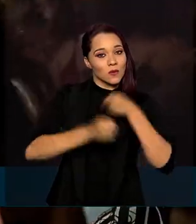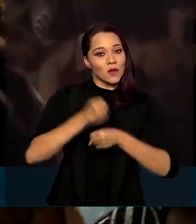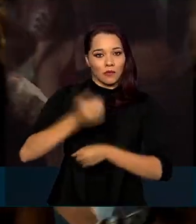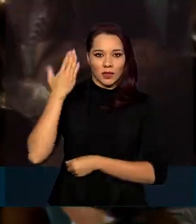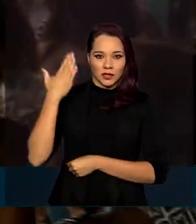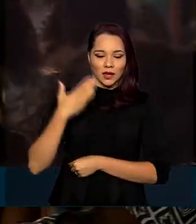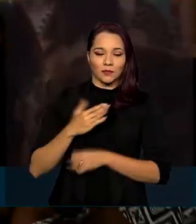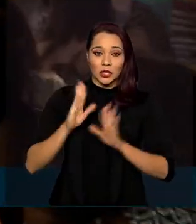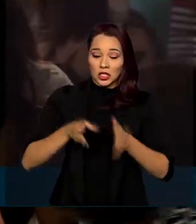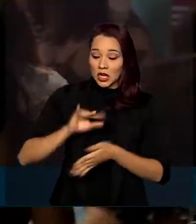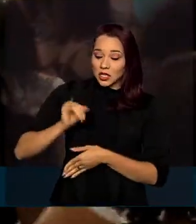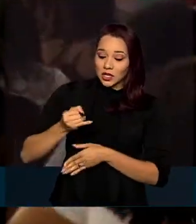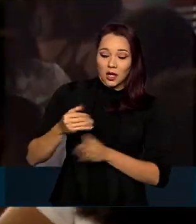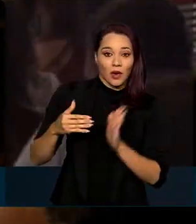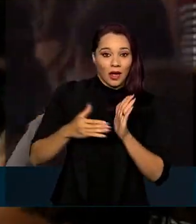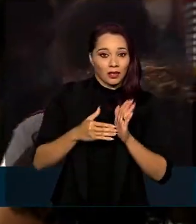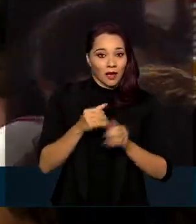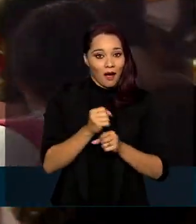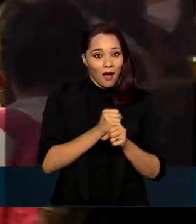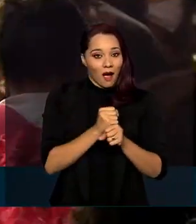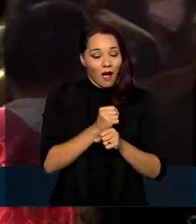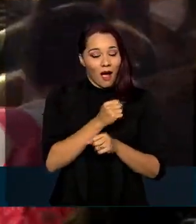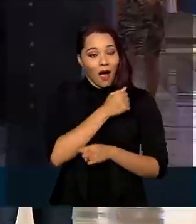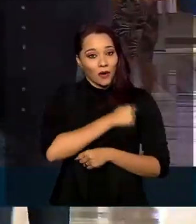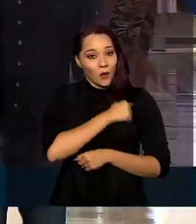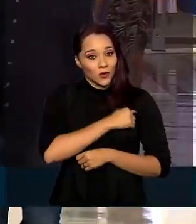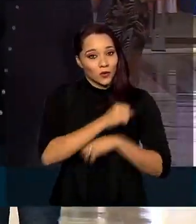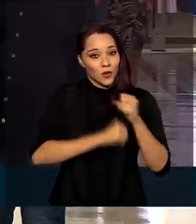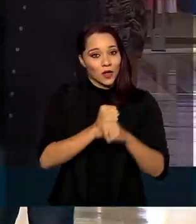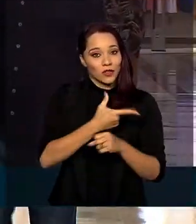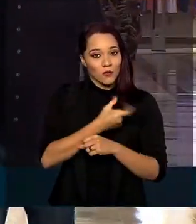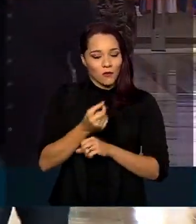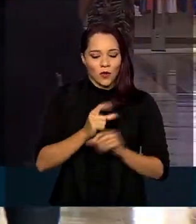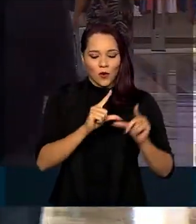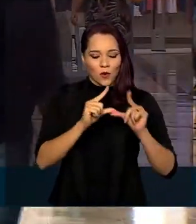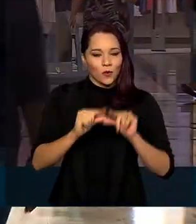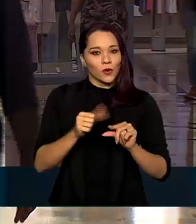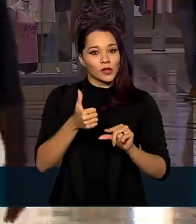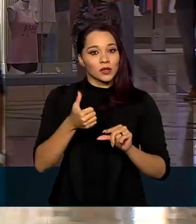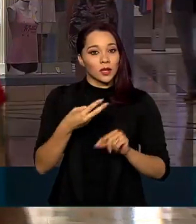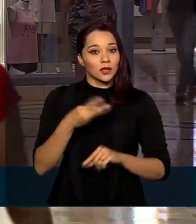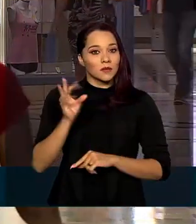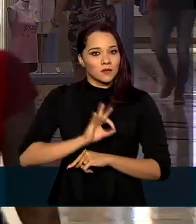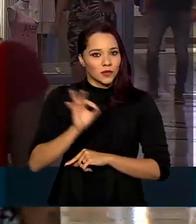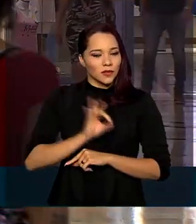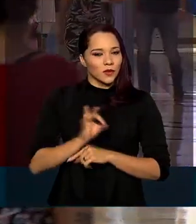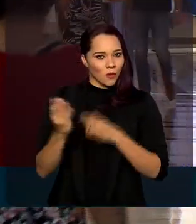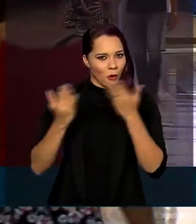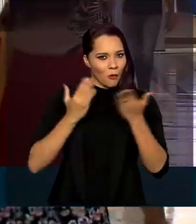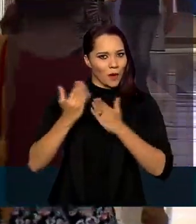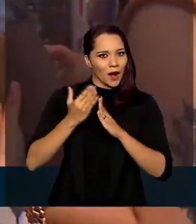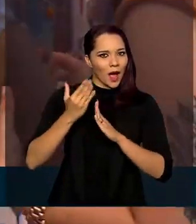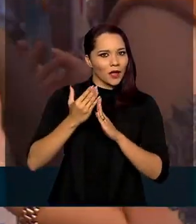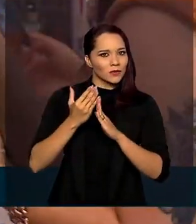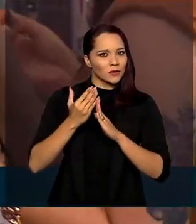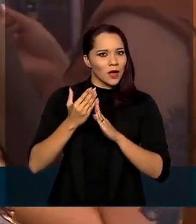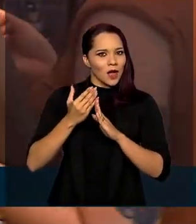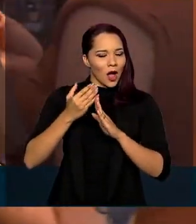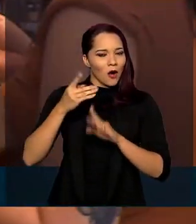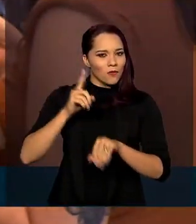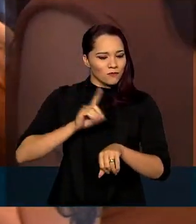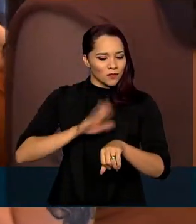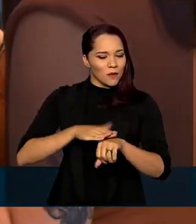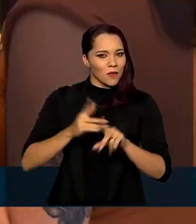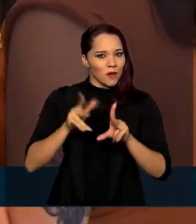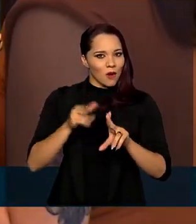acumulado de janeiro a agosto de 2020, houve redução de pouco mais de 13% em relação ao mesmo período do ano